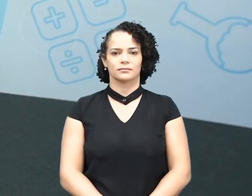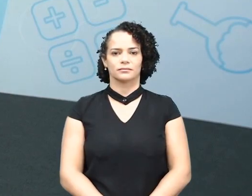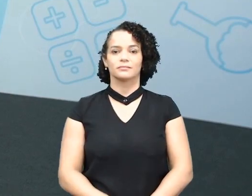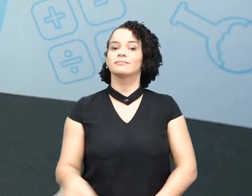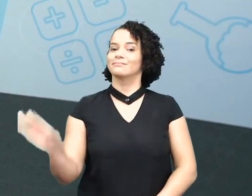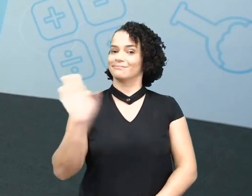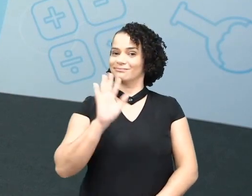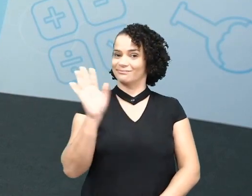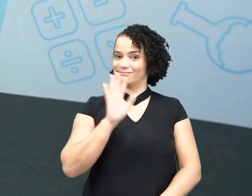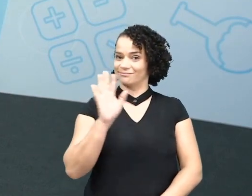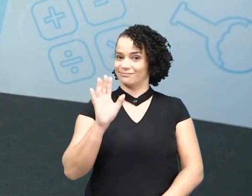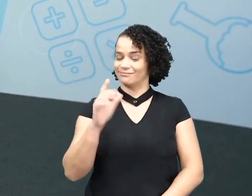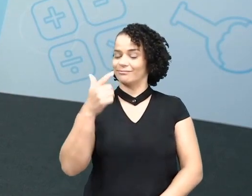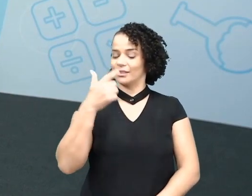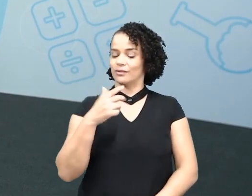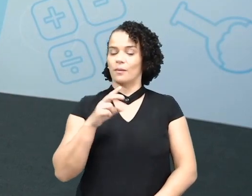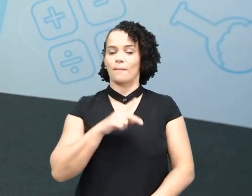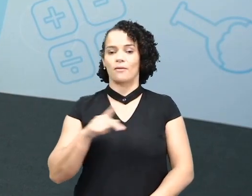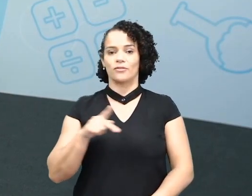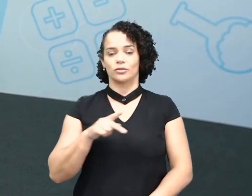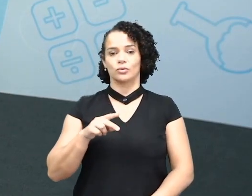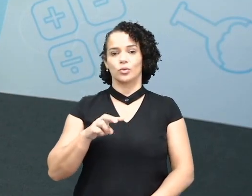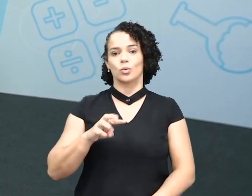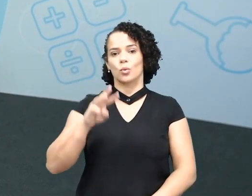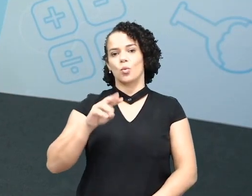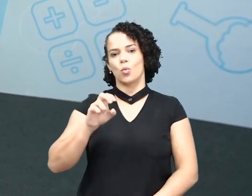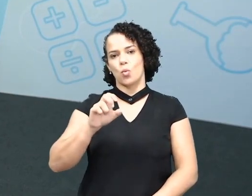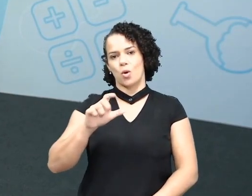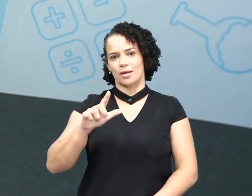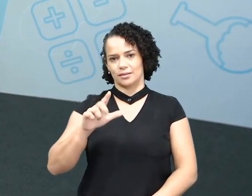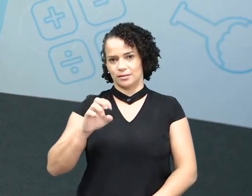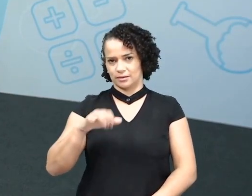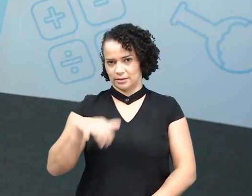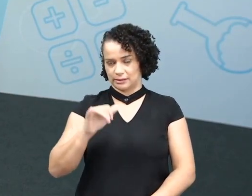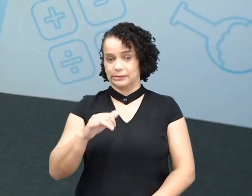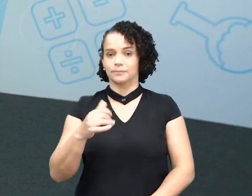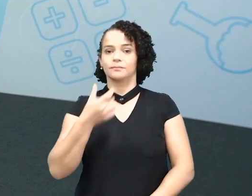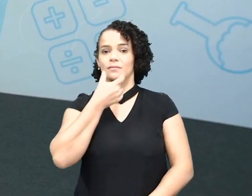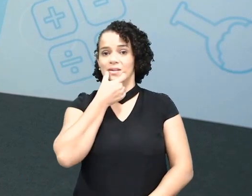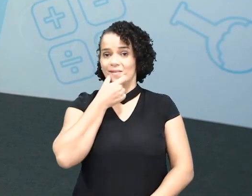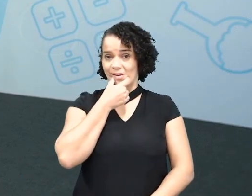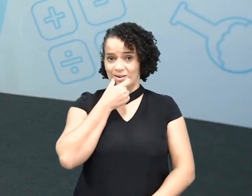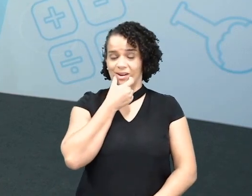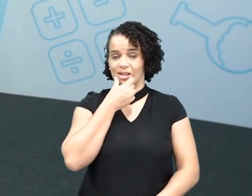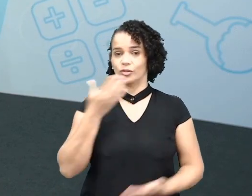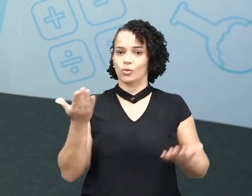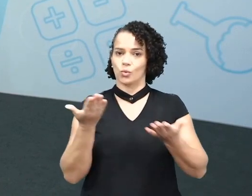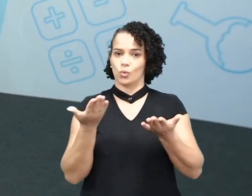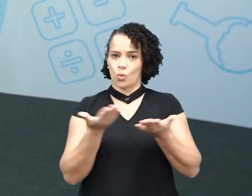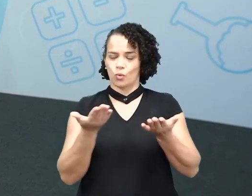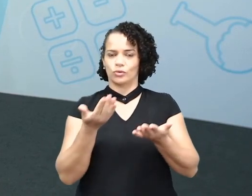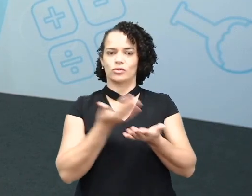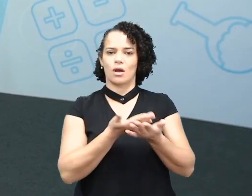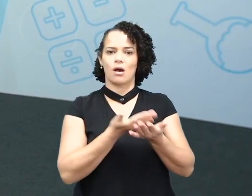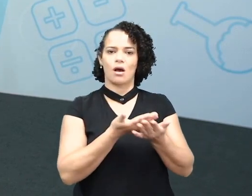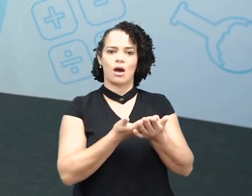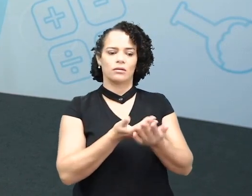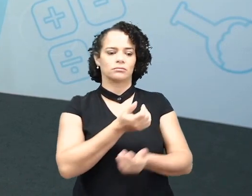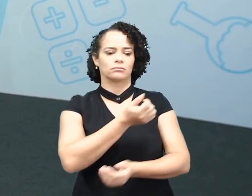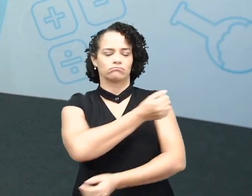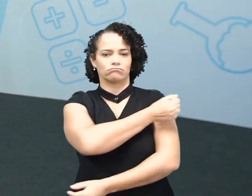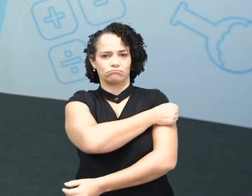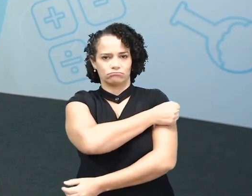Olá! Eu sou o professor Wesley, professor de língua inglesa, e hoje a aula vai para os alunos de